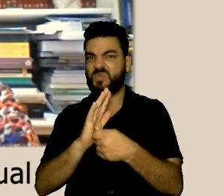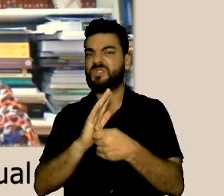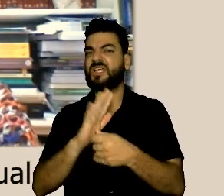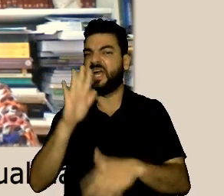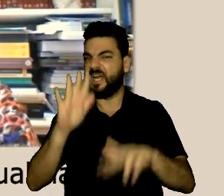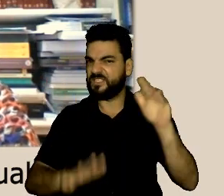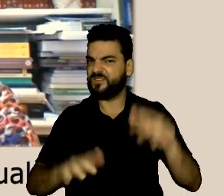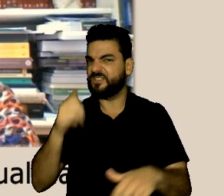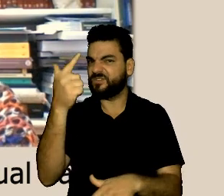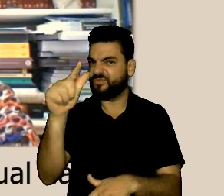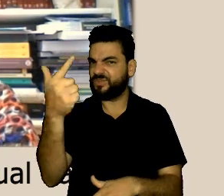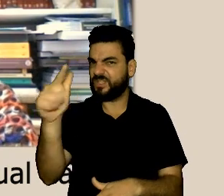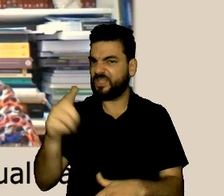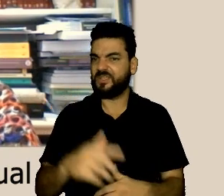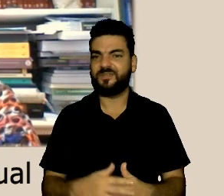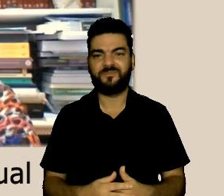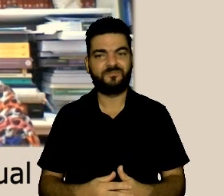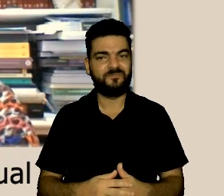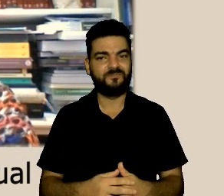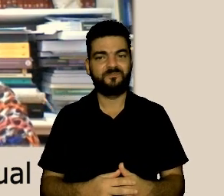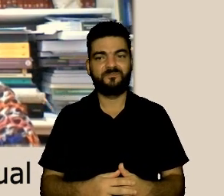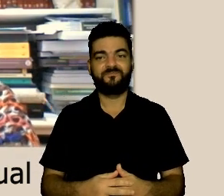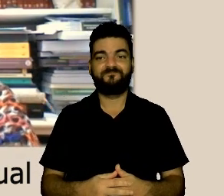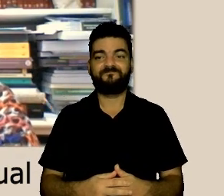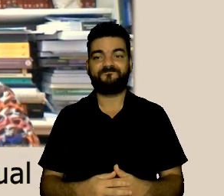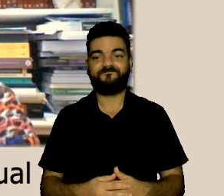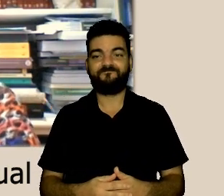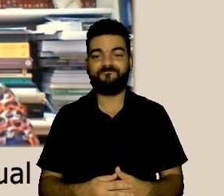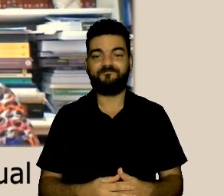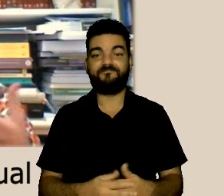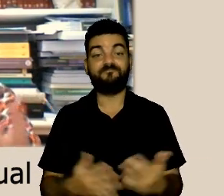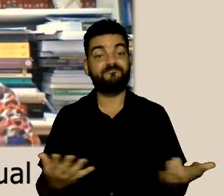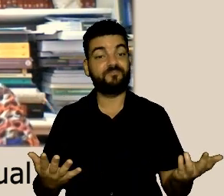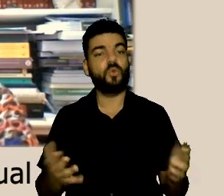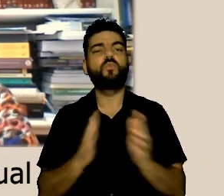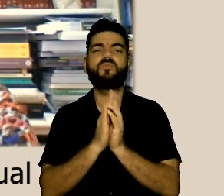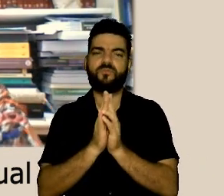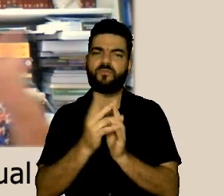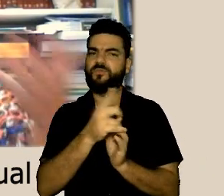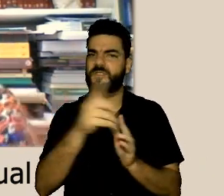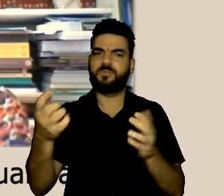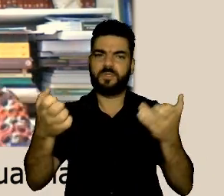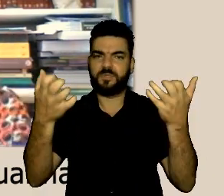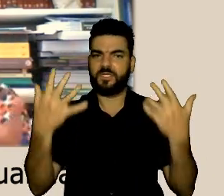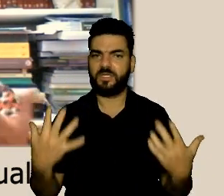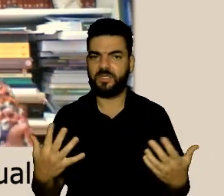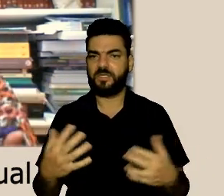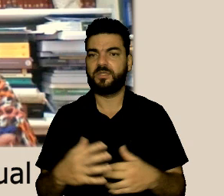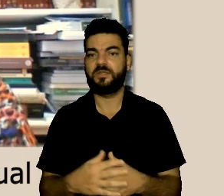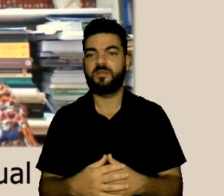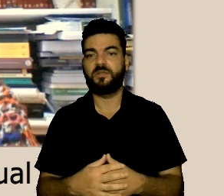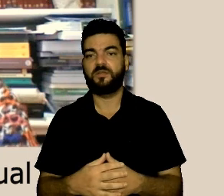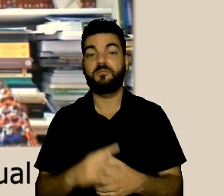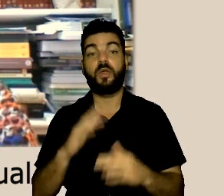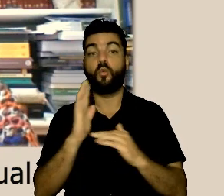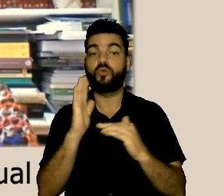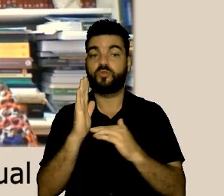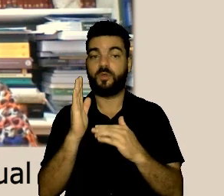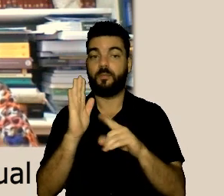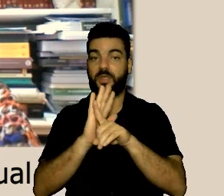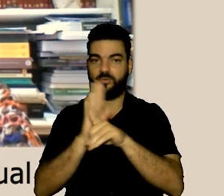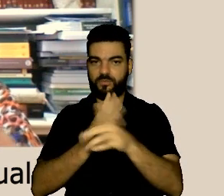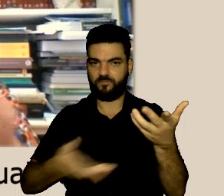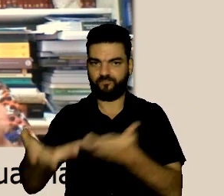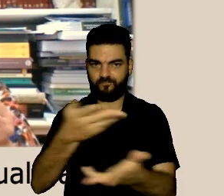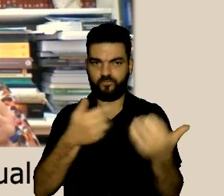já está no processo de doença mesmo ou de diminuição ou de baixa autoestima então assim eu